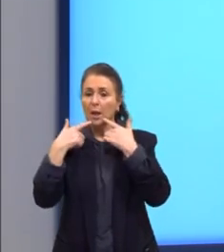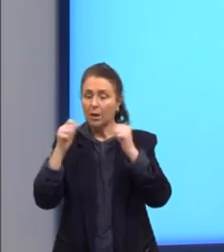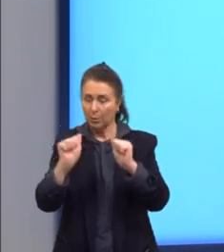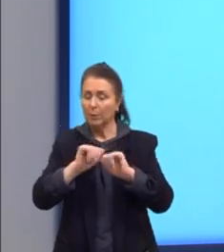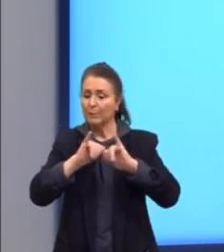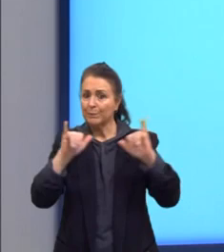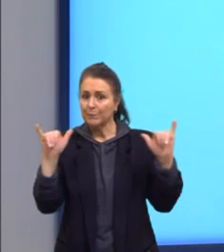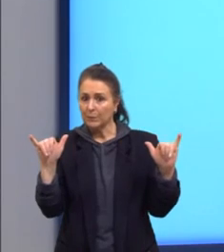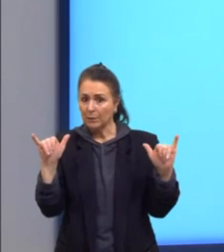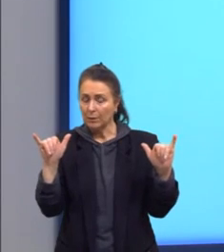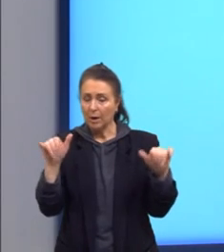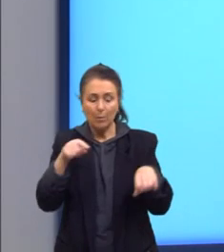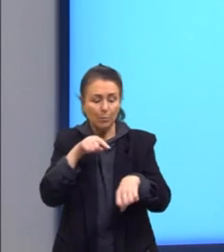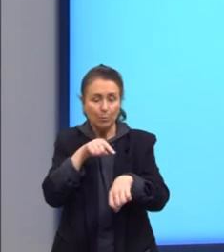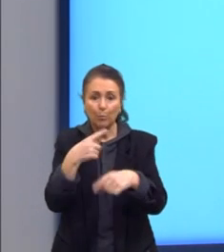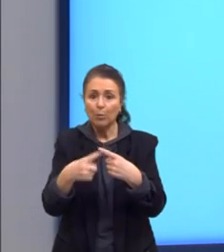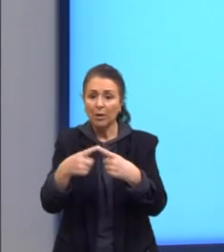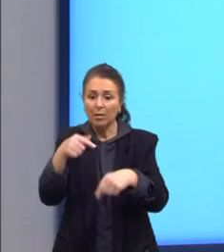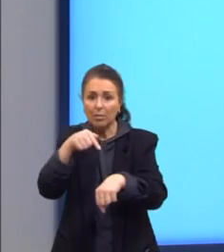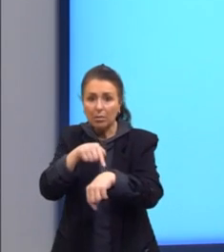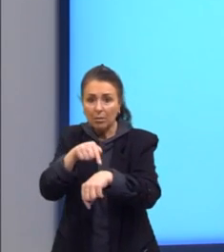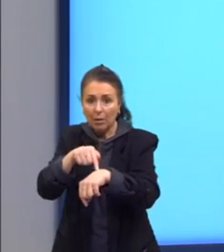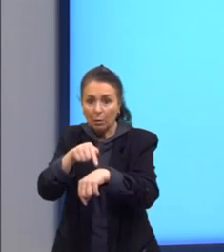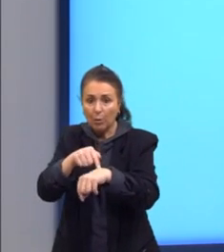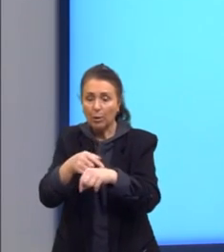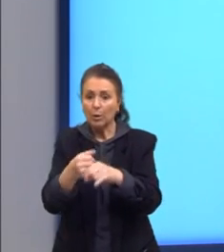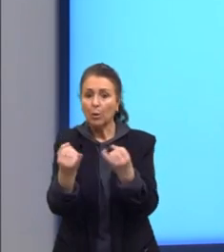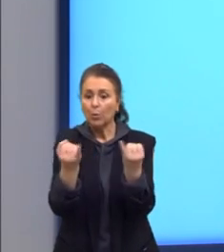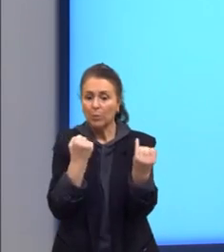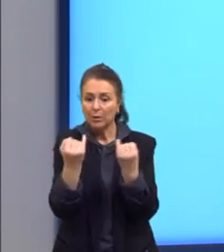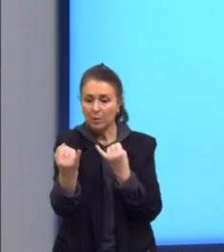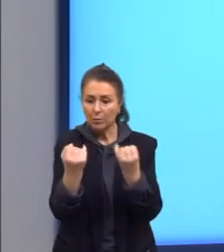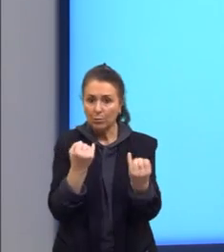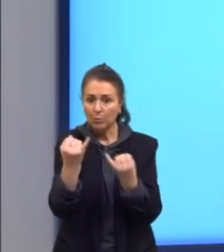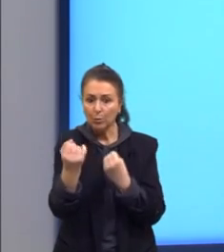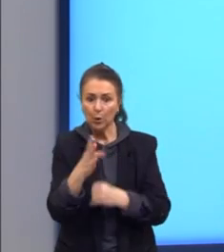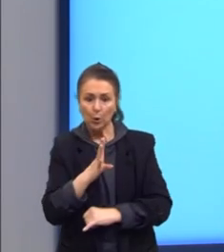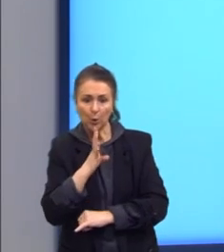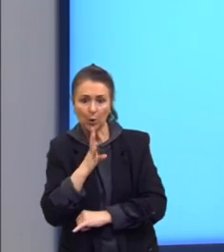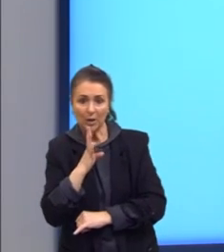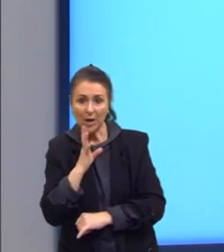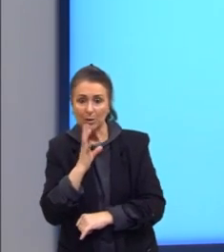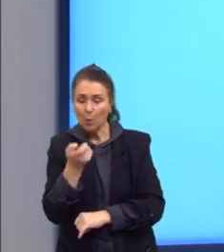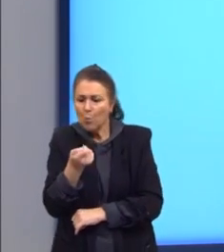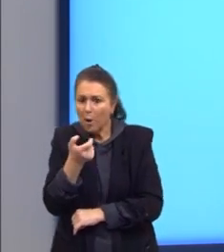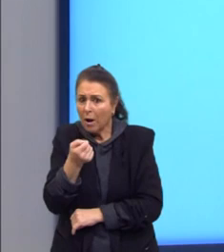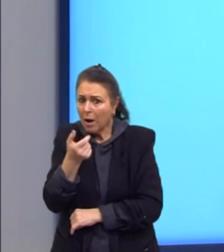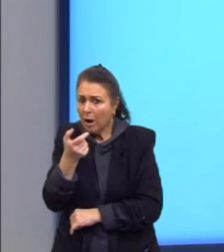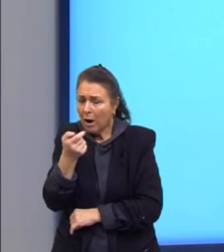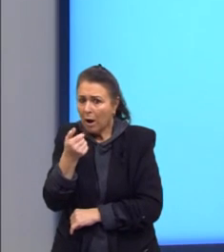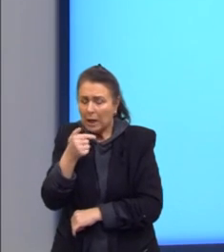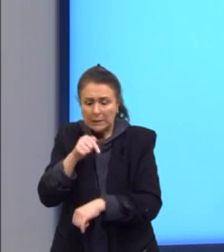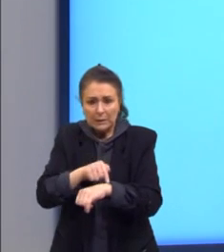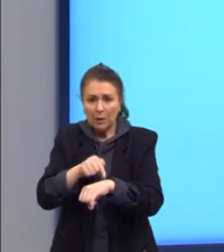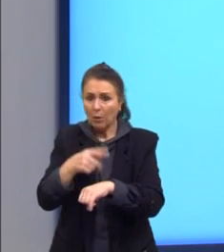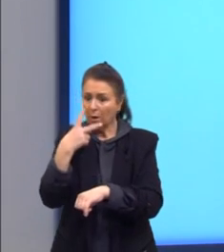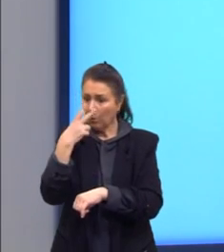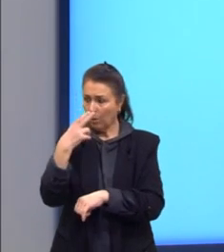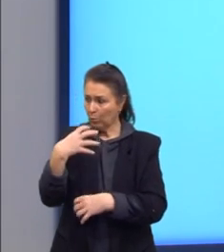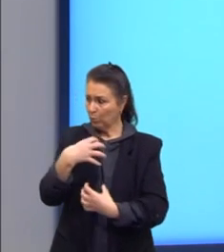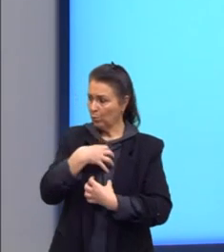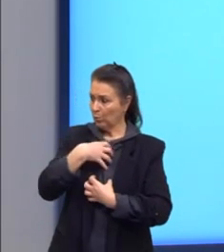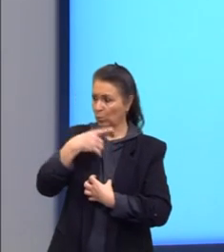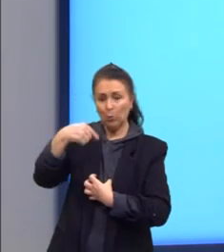vivo e imediata, que permite ao interlocutor conhecer, quase instantaneamente, a reação do outro,